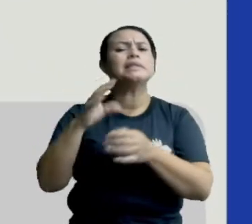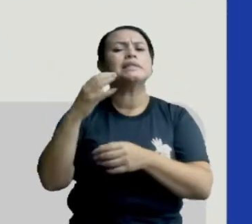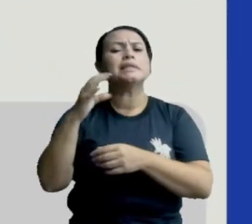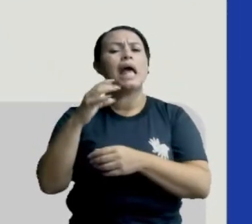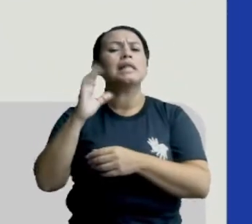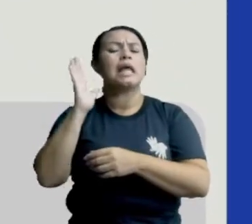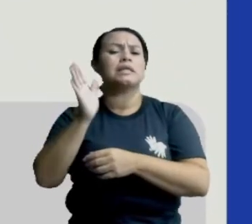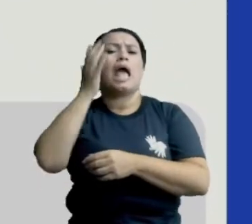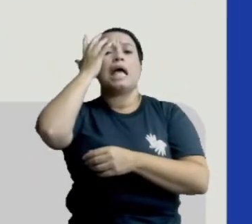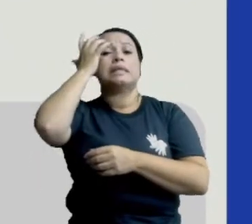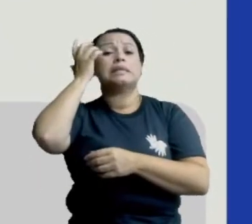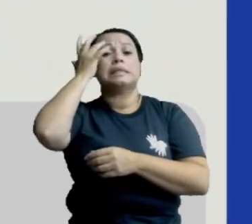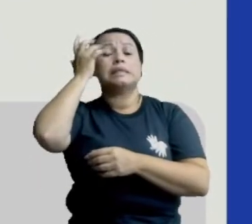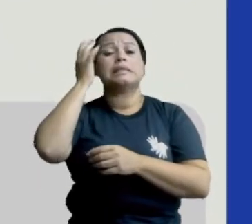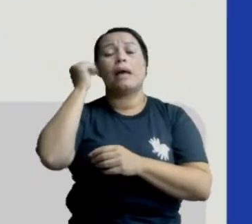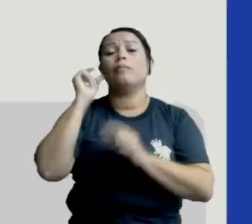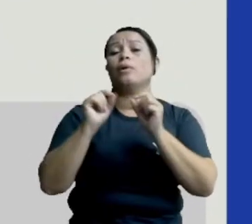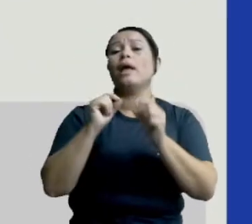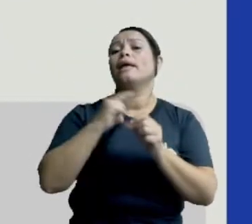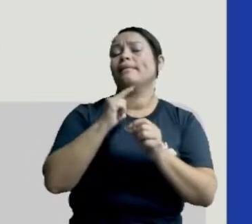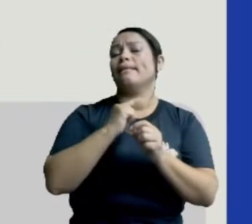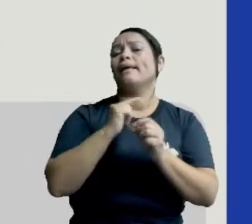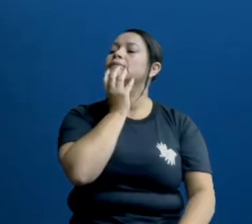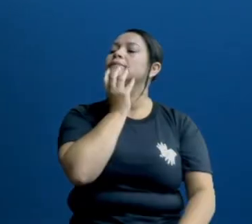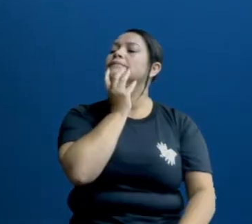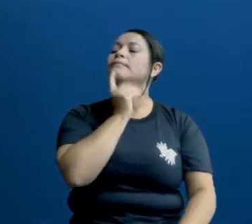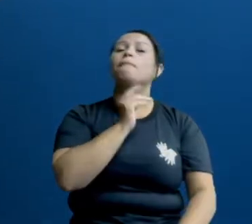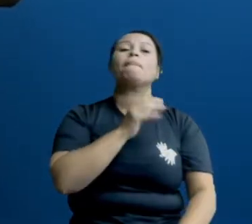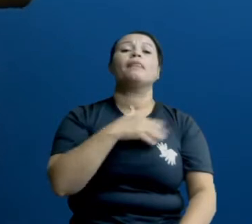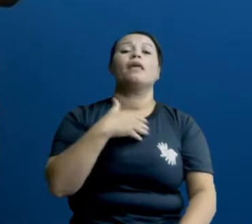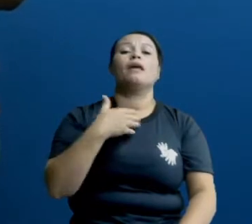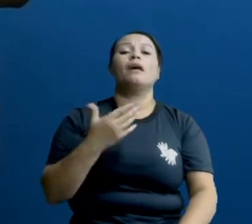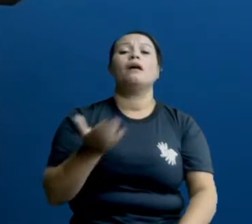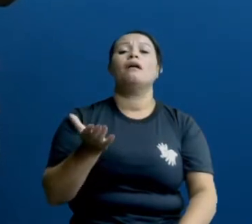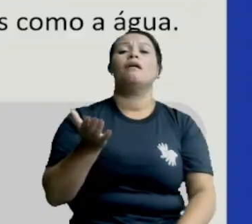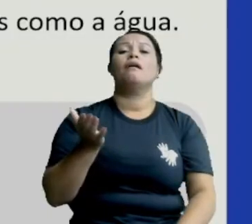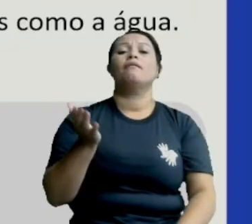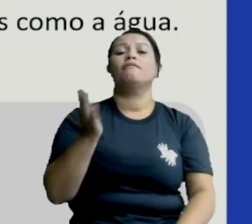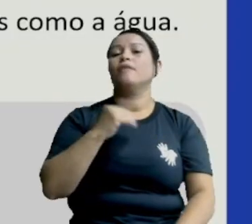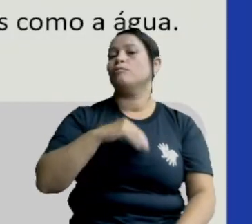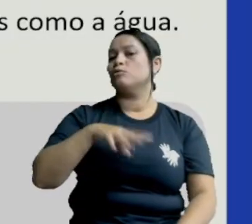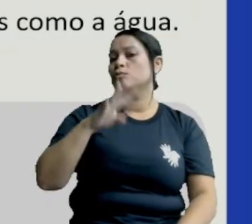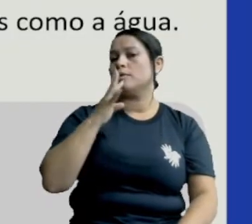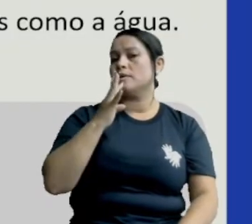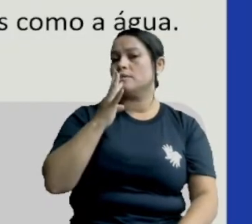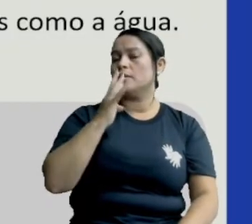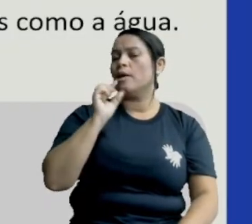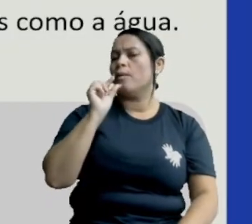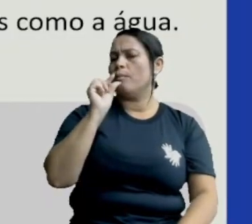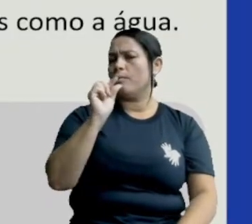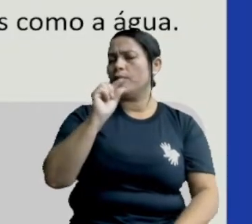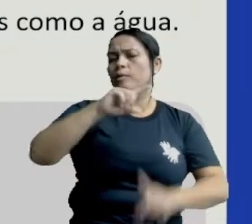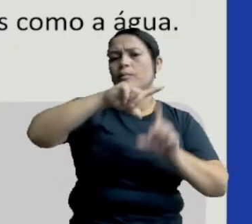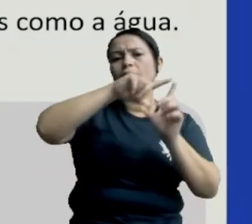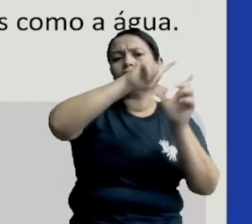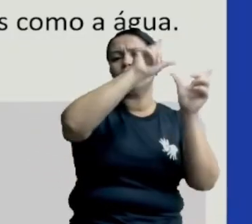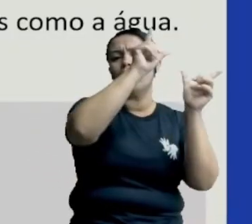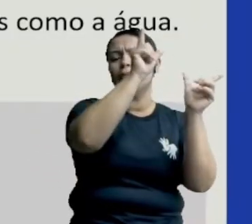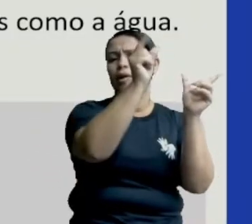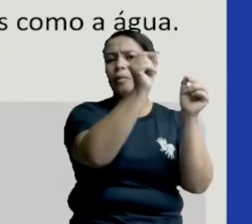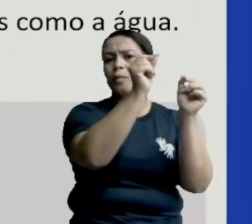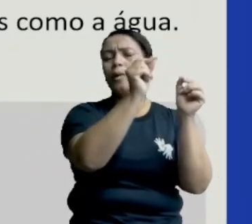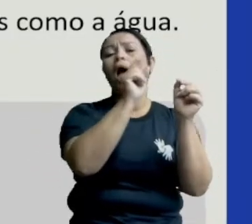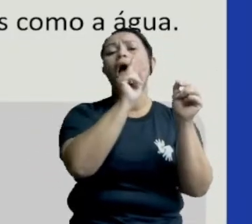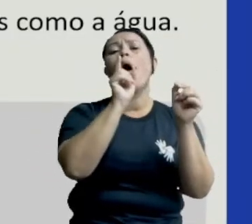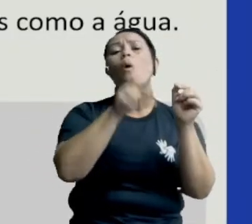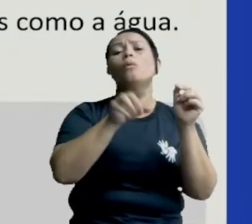como todo o resto dela, certo? Vamos conhecer um pouco mais sobre a Lua, certo? Ela está